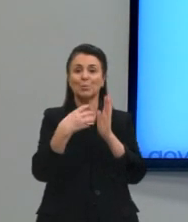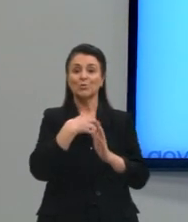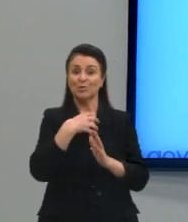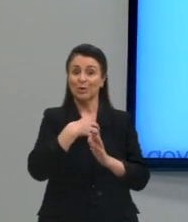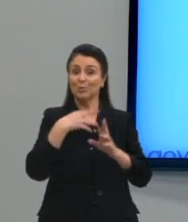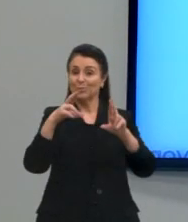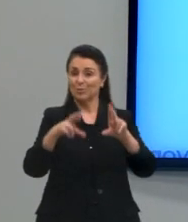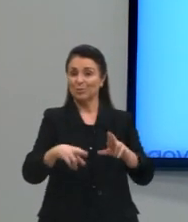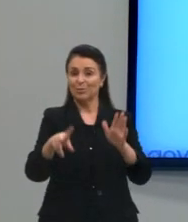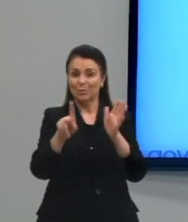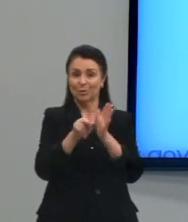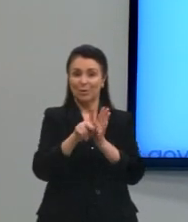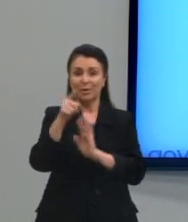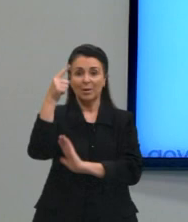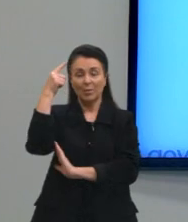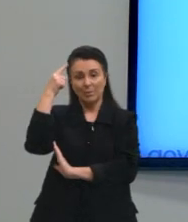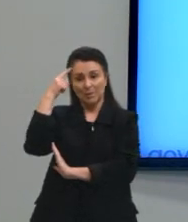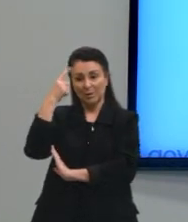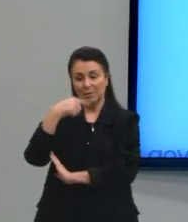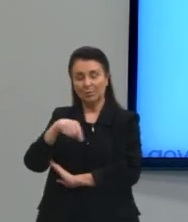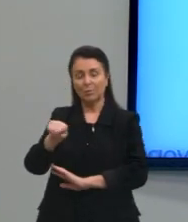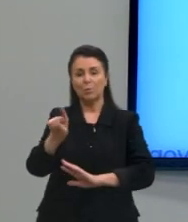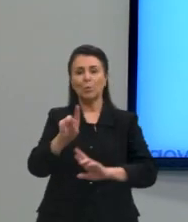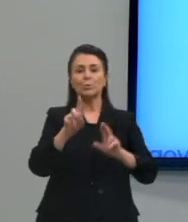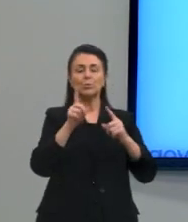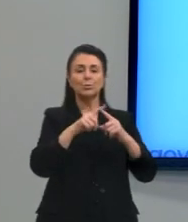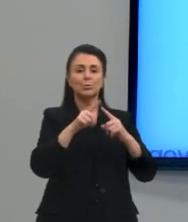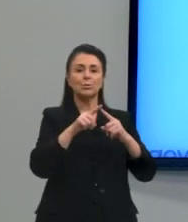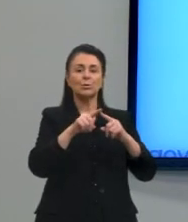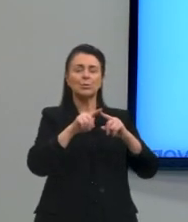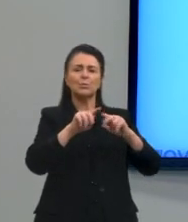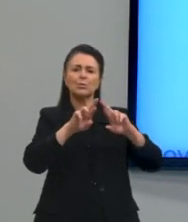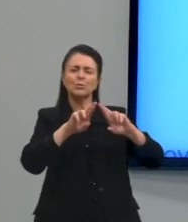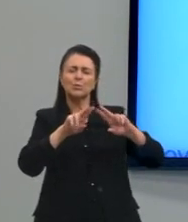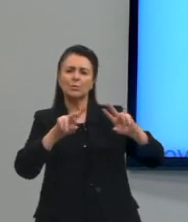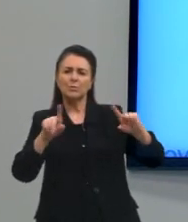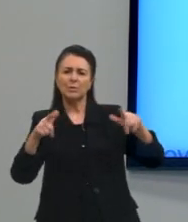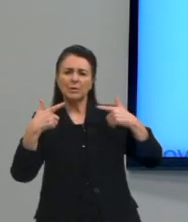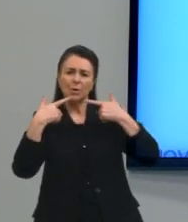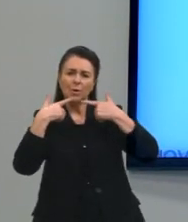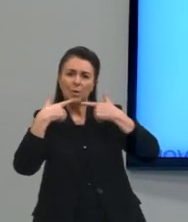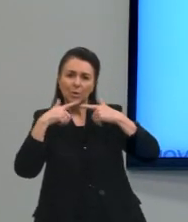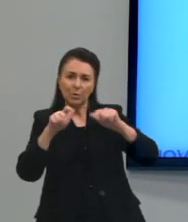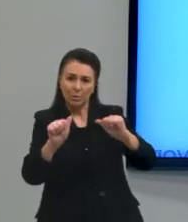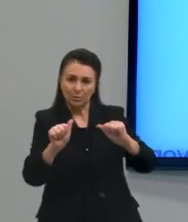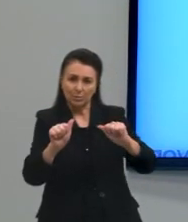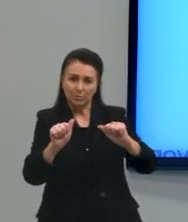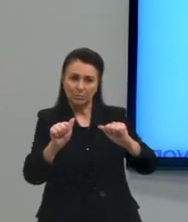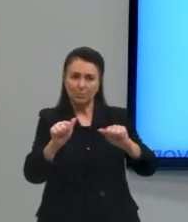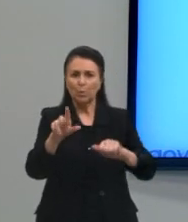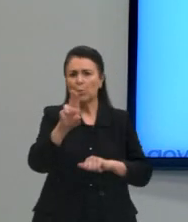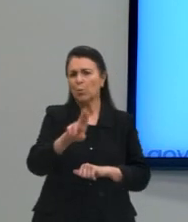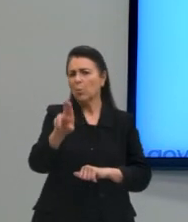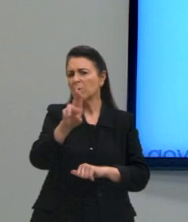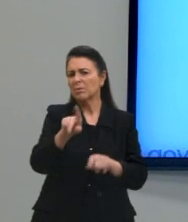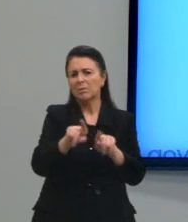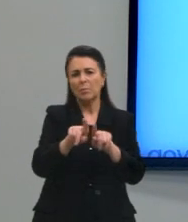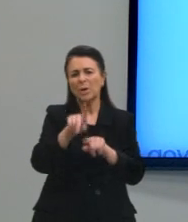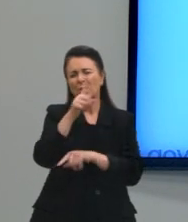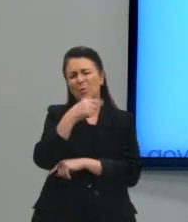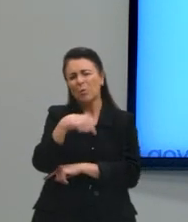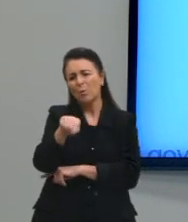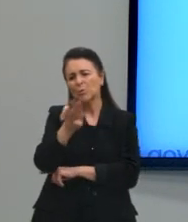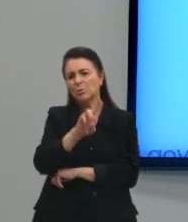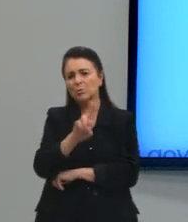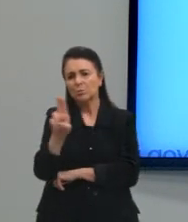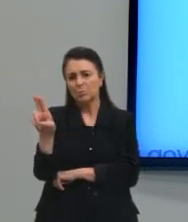Pensando nos outros tipos de variação, tá? Que na verdade não são outros tipos, são outros nomes que a gente vai dar a